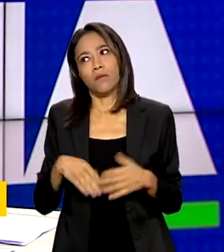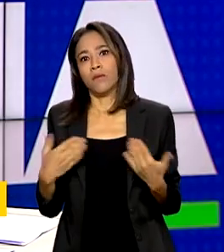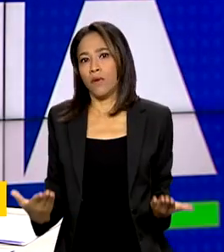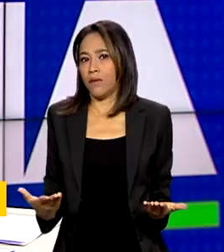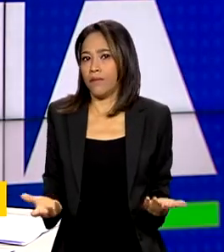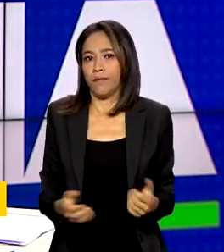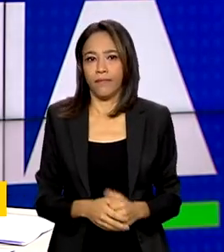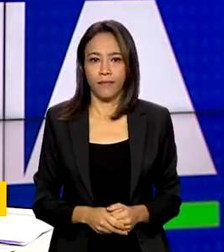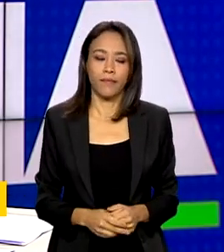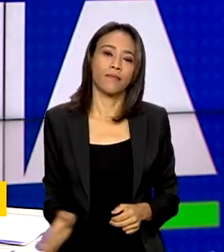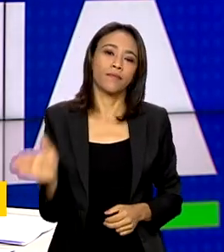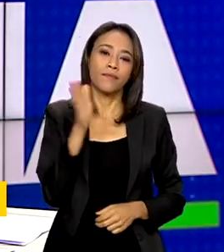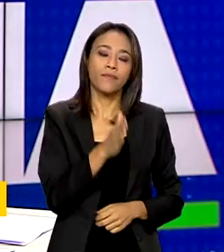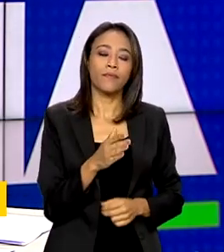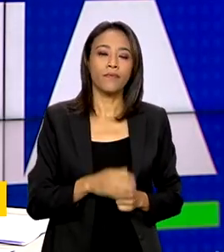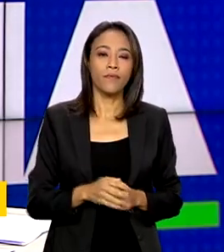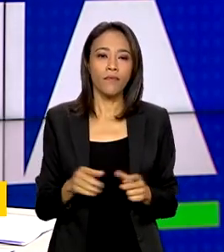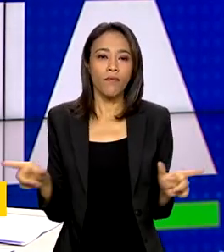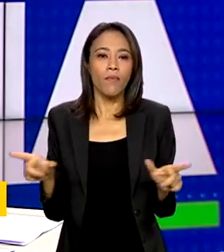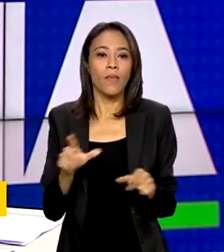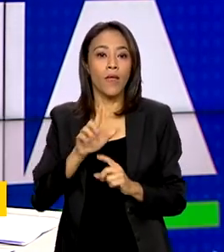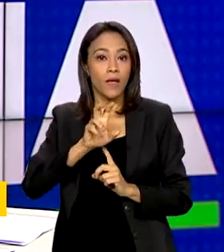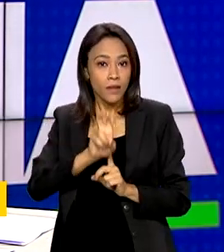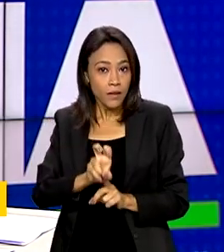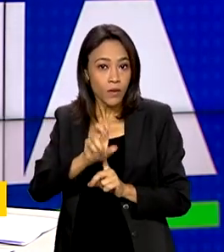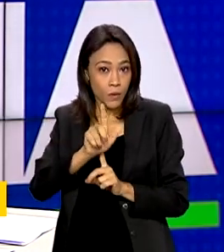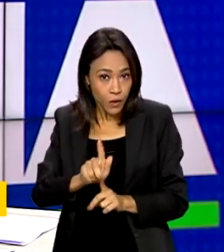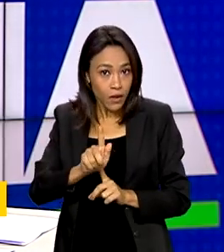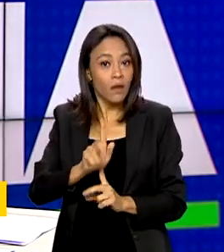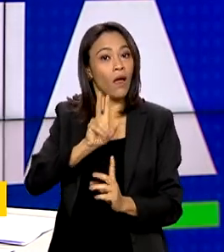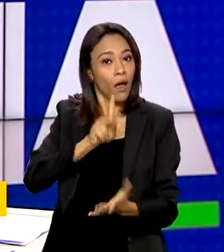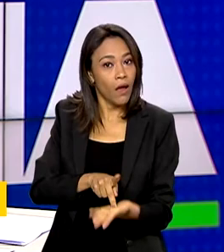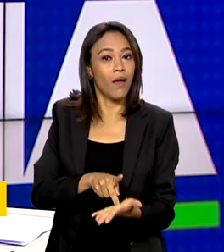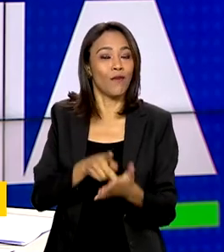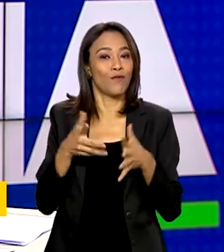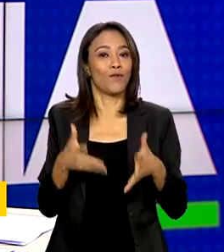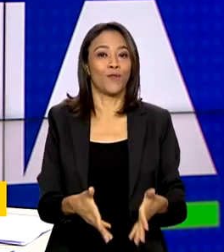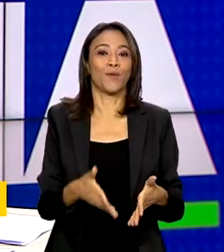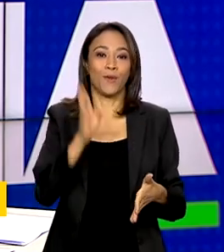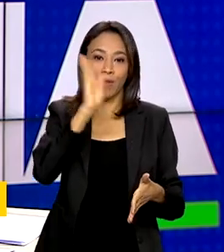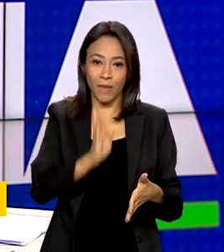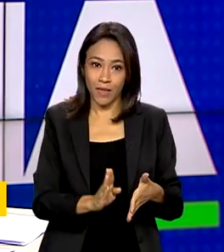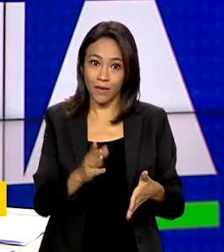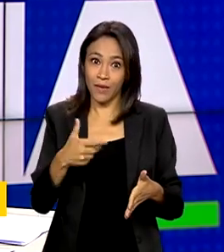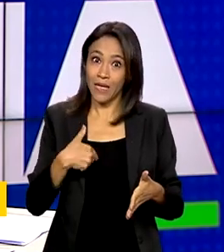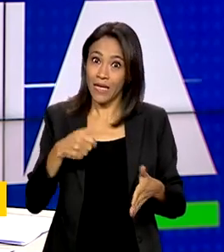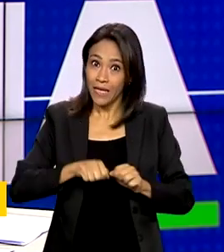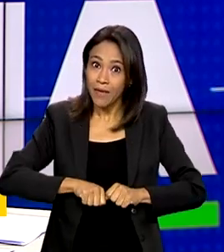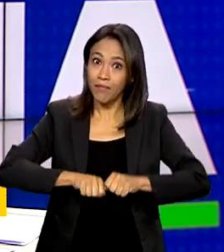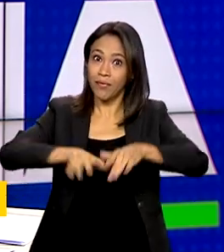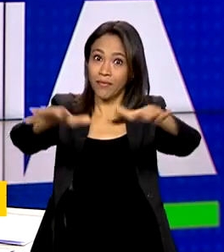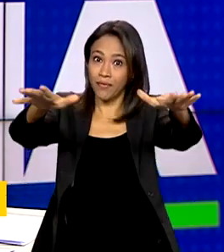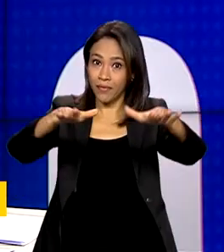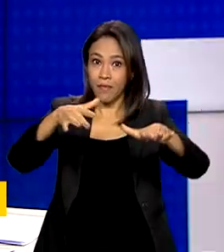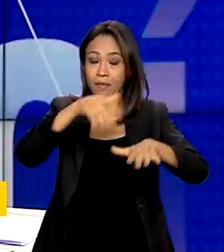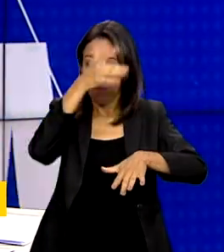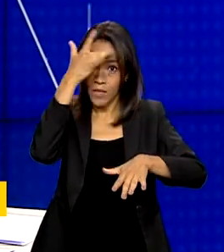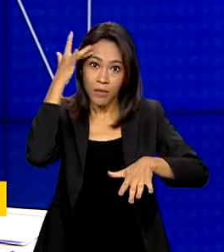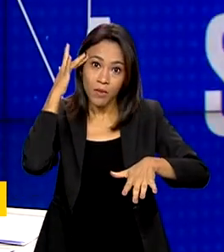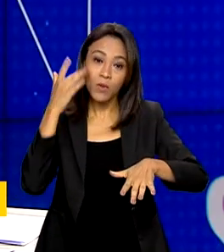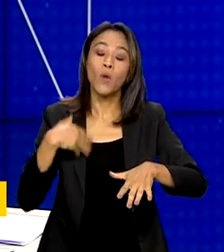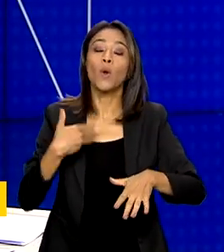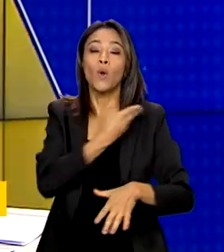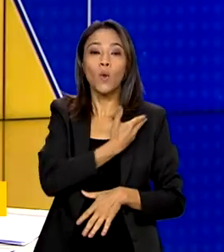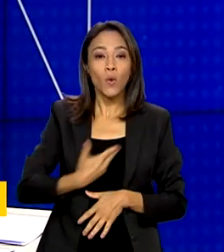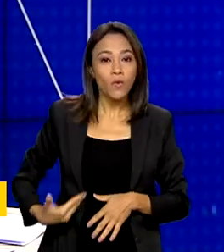O 5G já é realidade e para que a tecnologia chegue a mais pessoas, o governo está modernizando o sistema